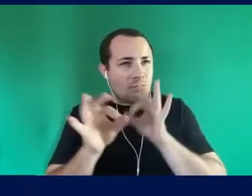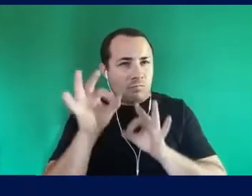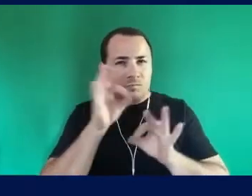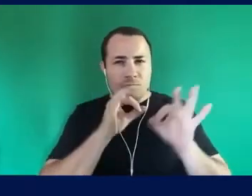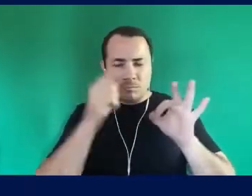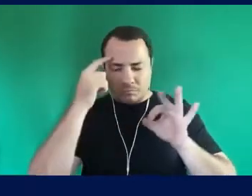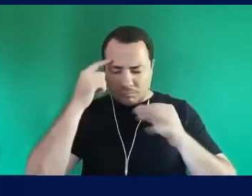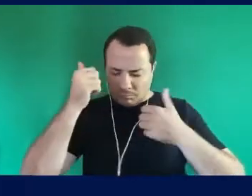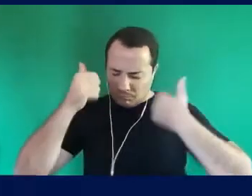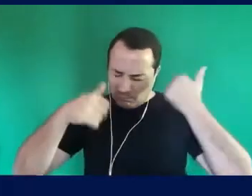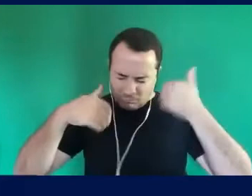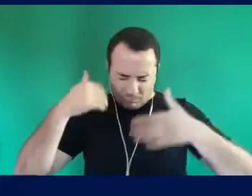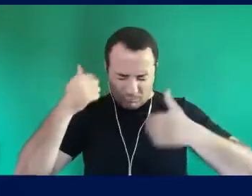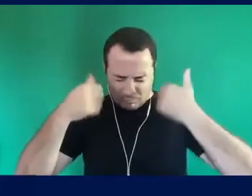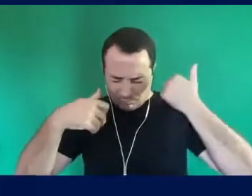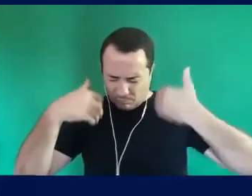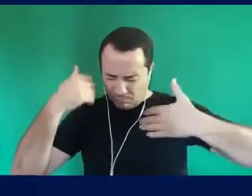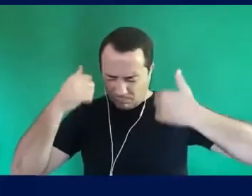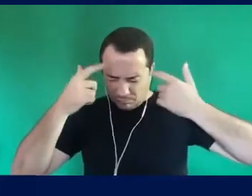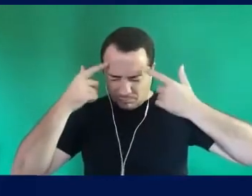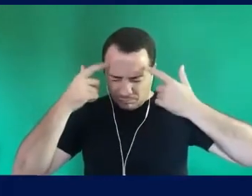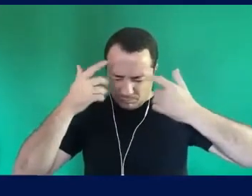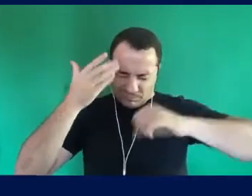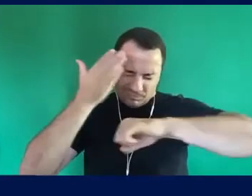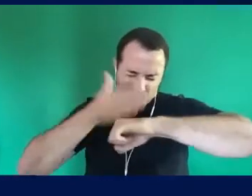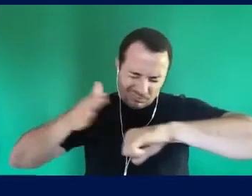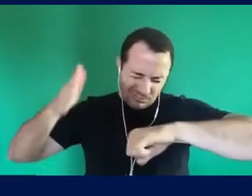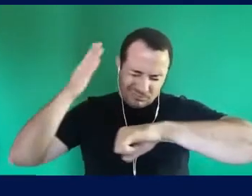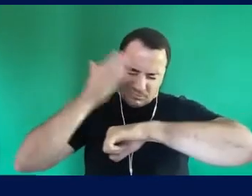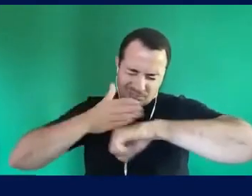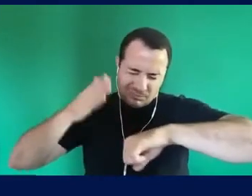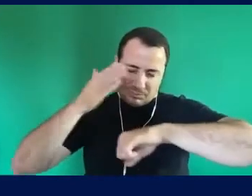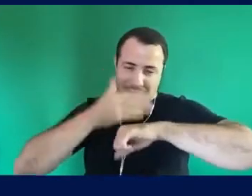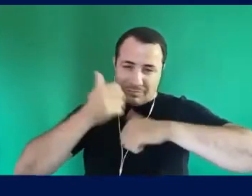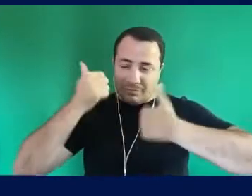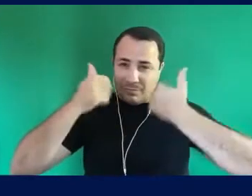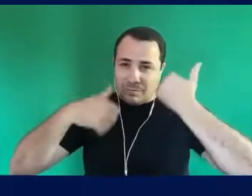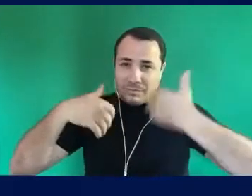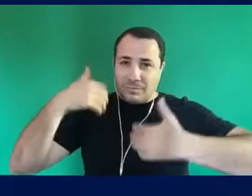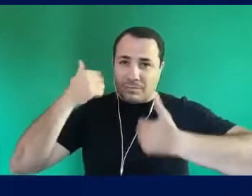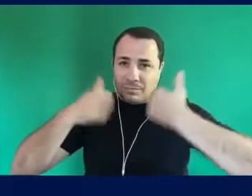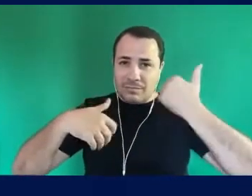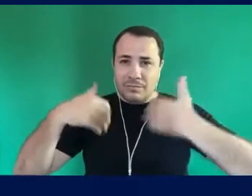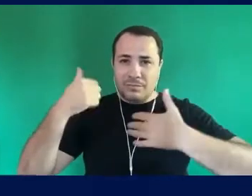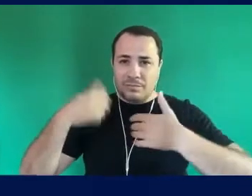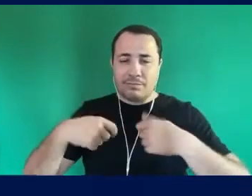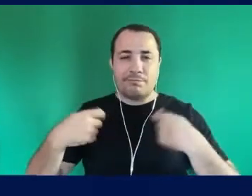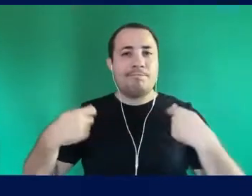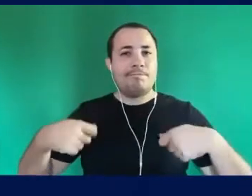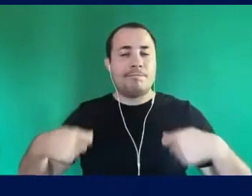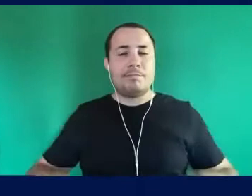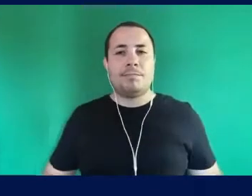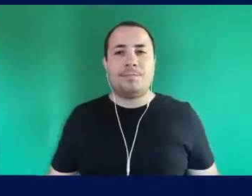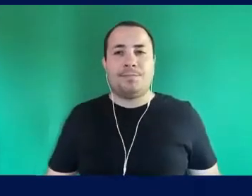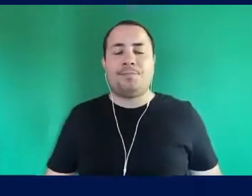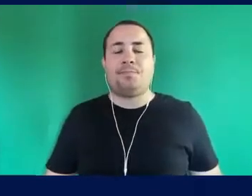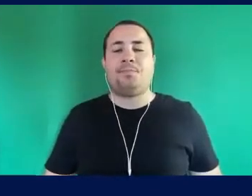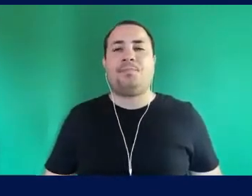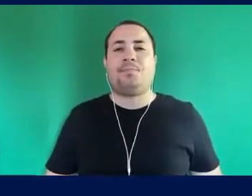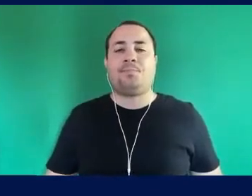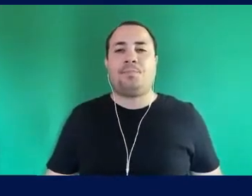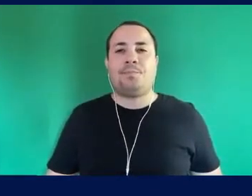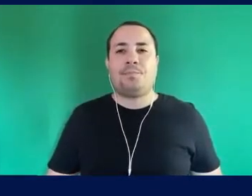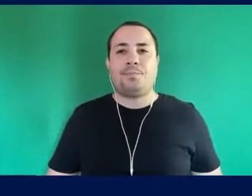Eu vou ter que exercitar isso Eu vou ter que cuidar disso Agora eu acho que tem um fundo aí Que é um fundo quase